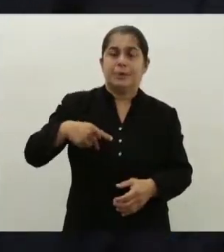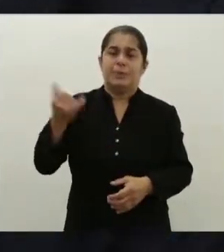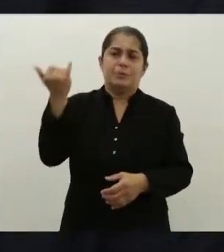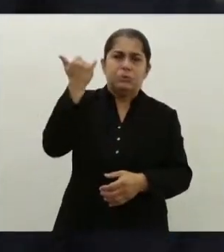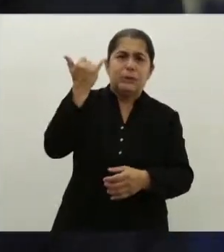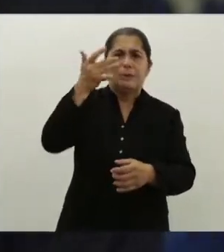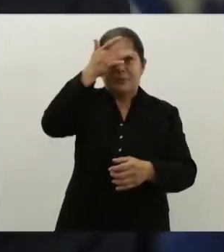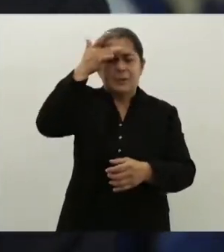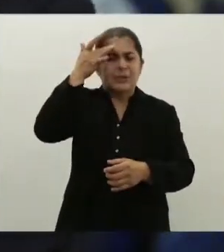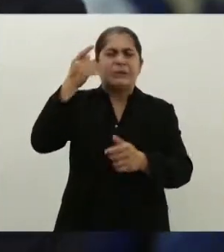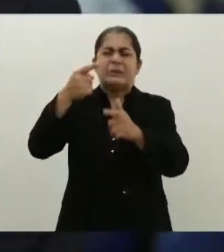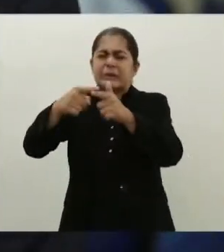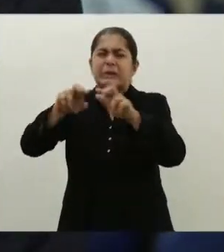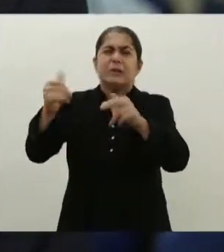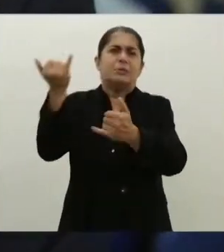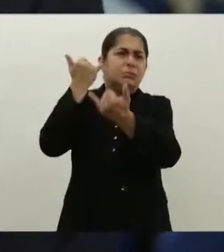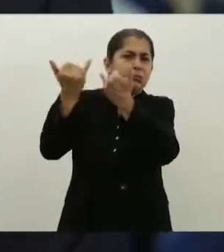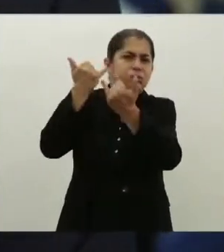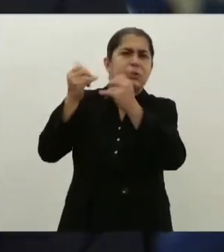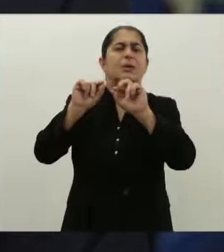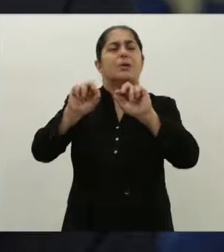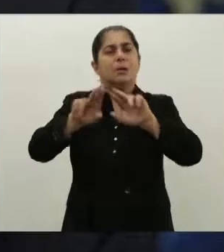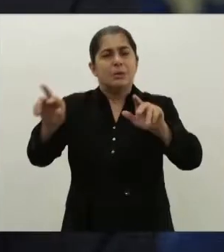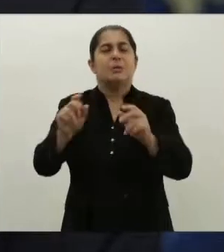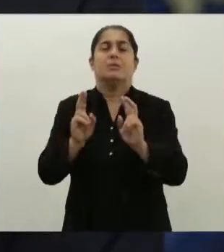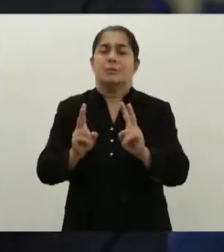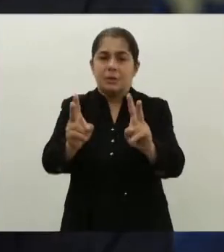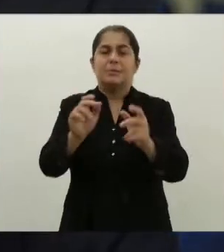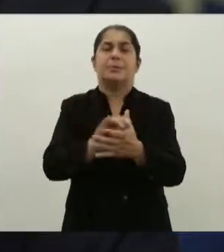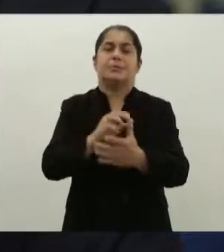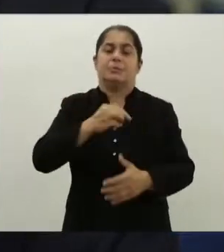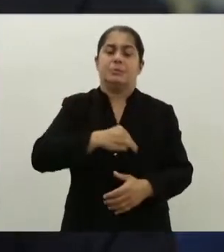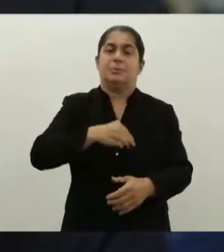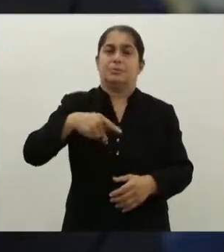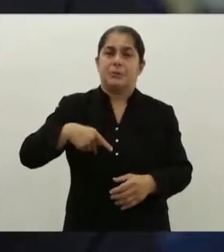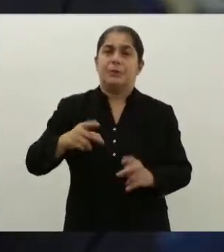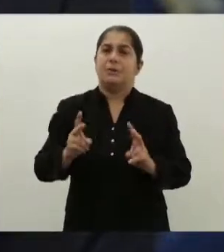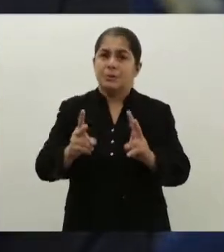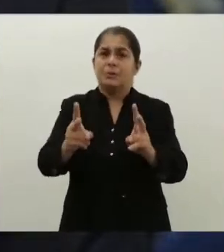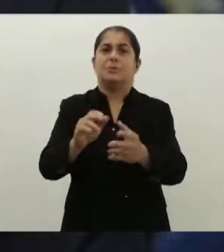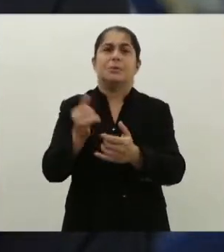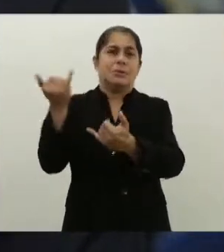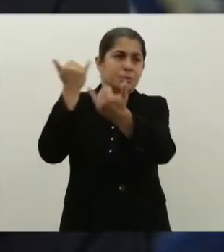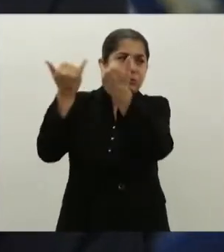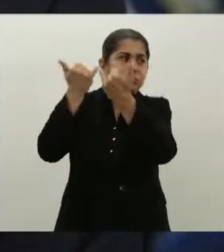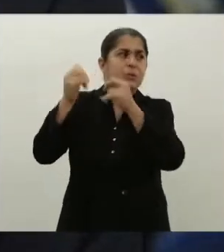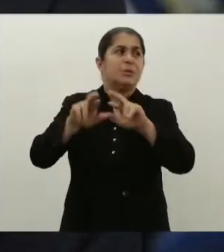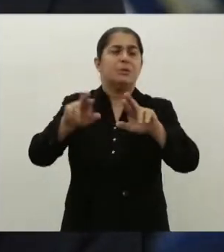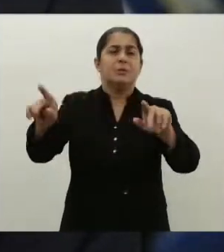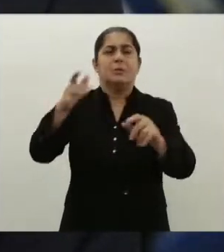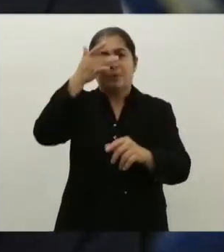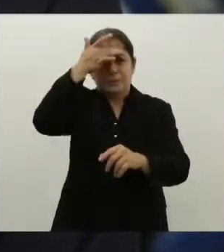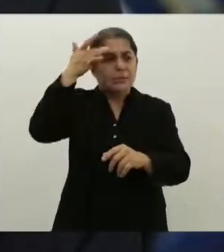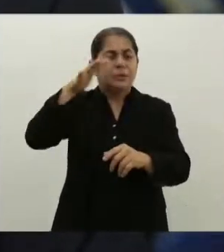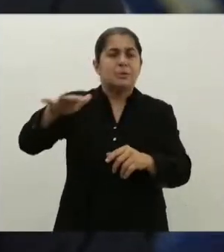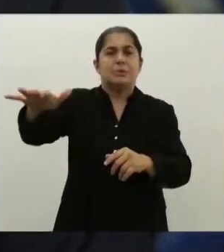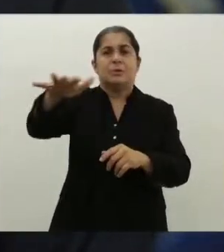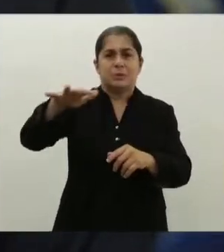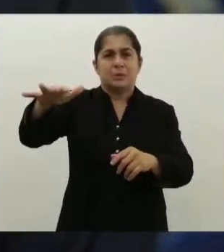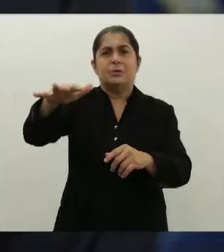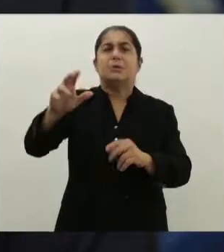um órgão de portas sempre abertas para os cidadãos em geral.